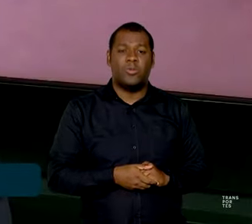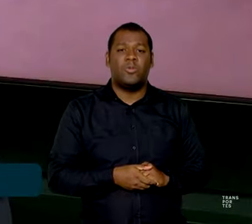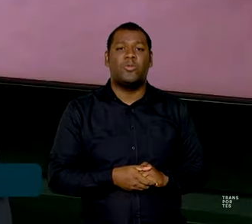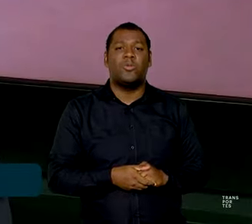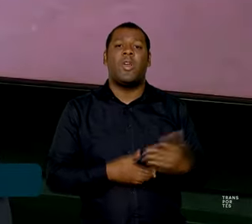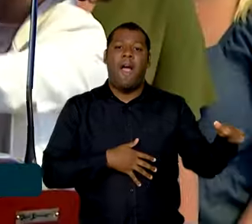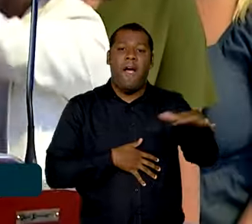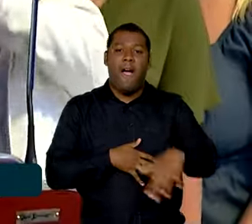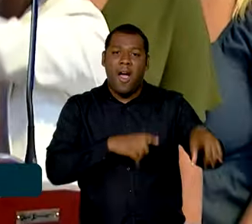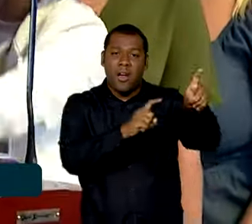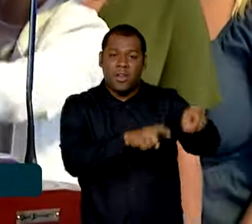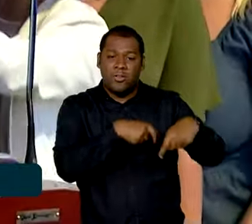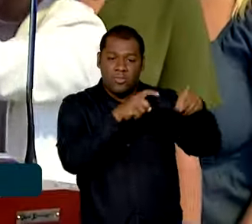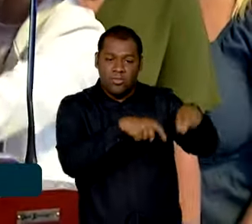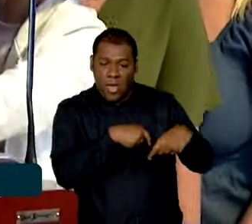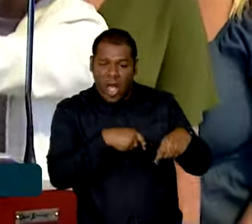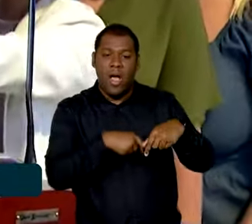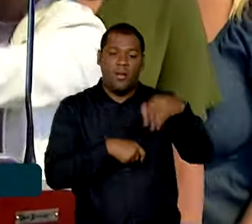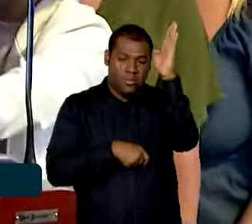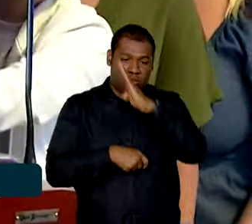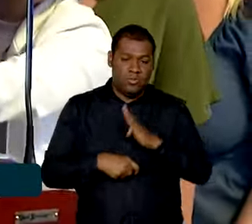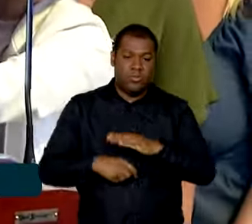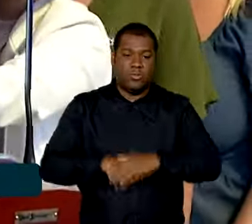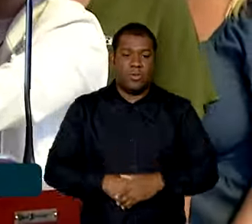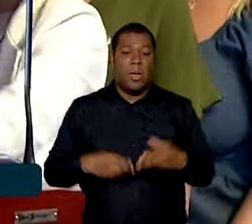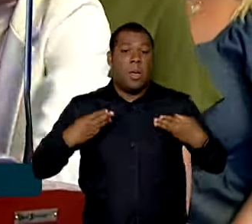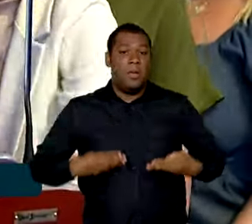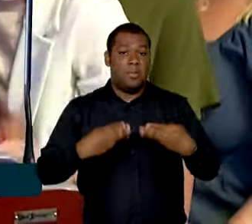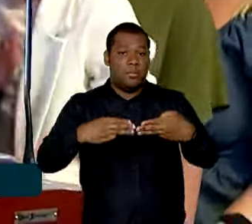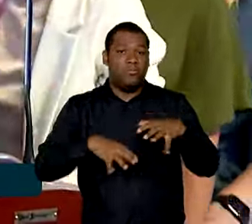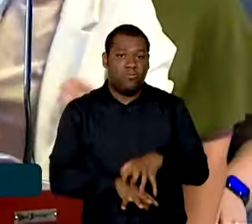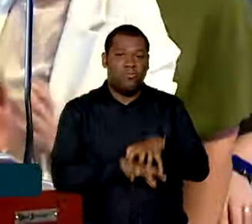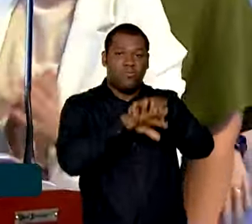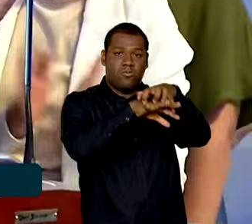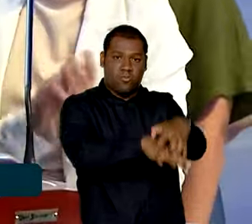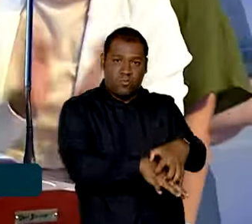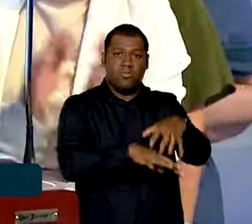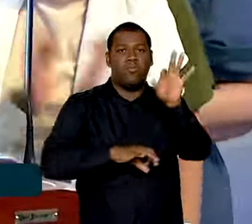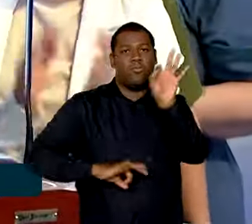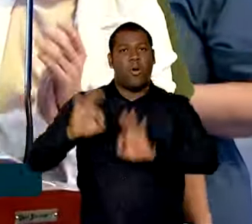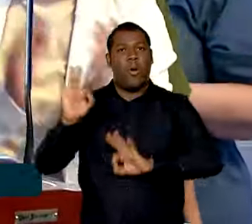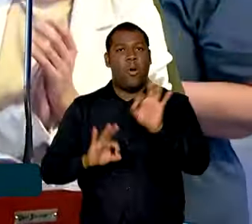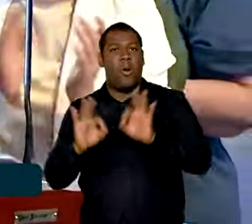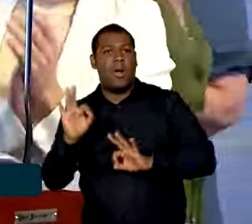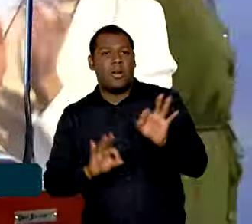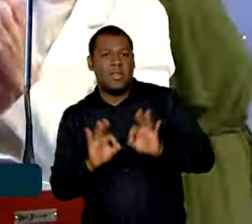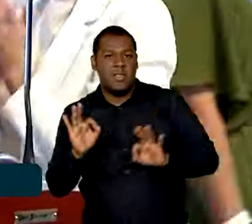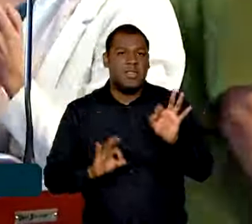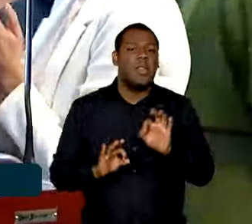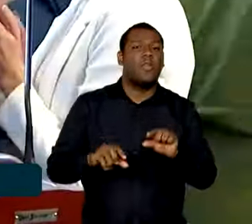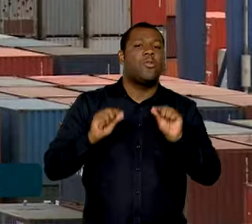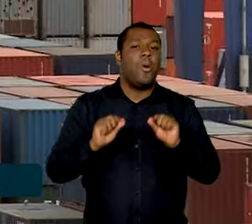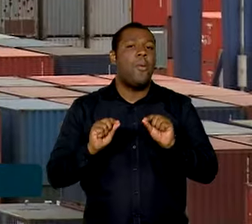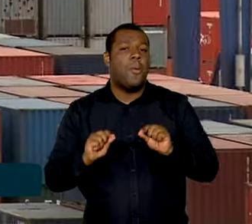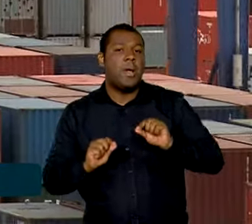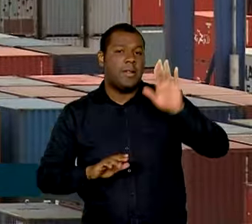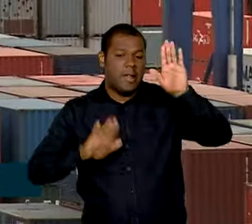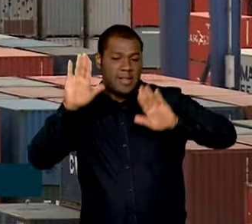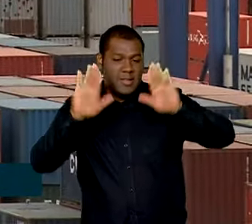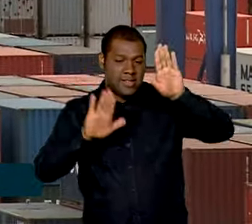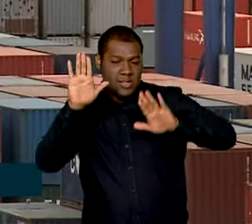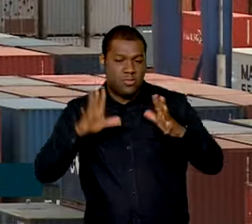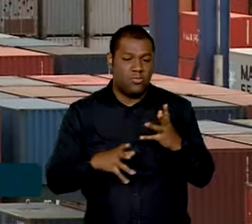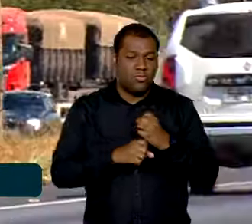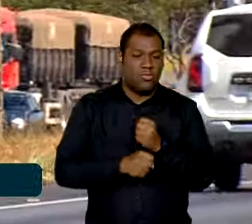agronegócio brasileiro. Além disso, o Ministério dos Transportes vai realizar 13 leilões de concessões, 10